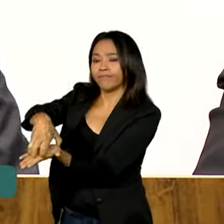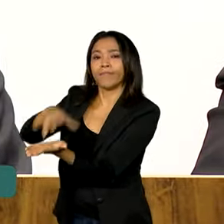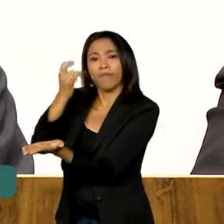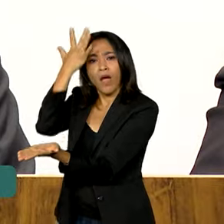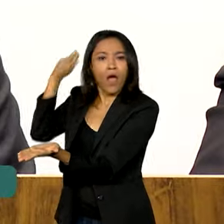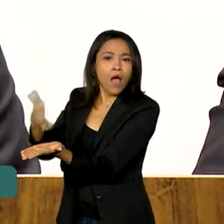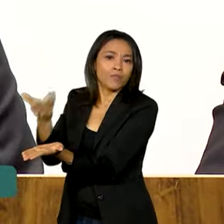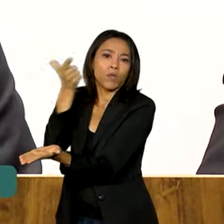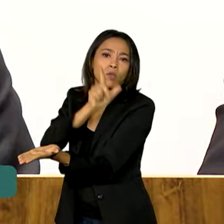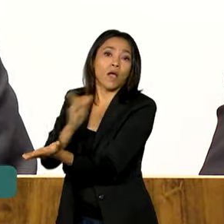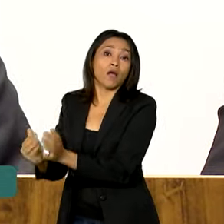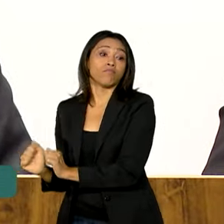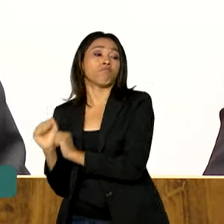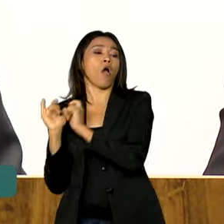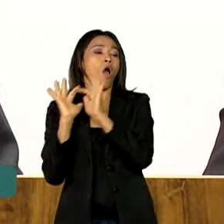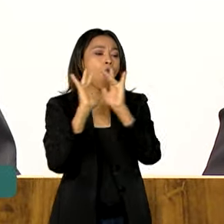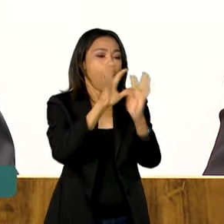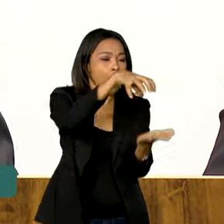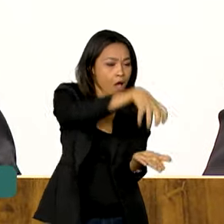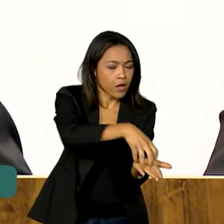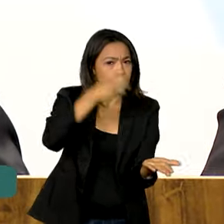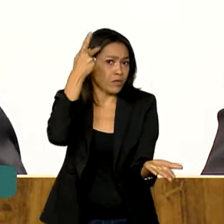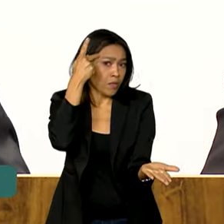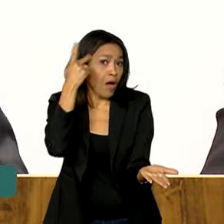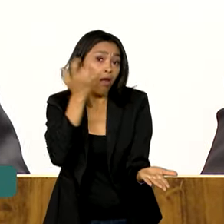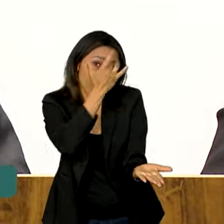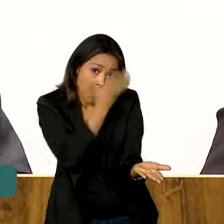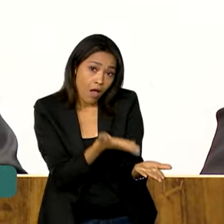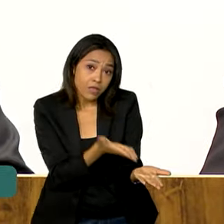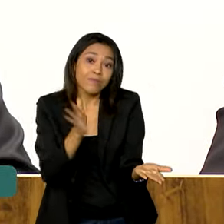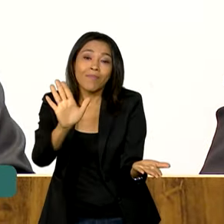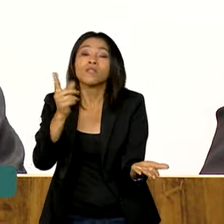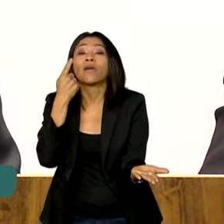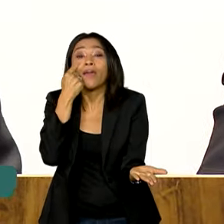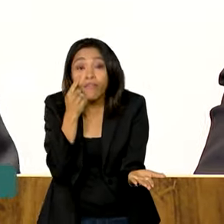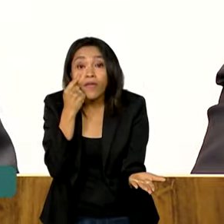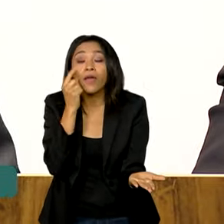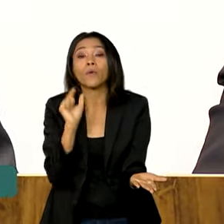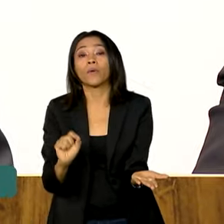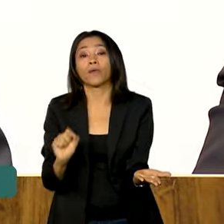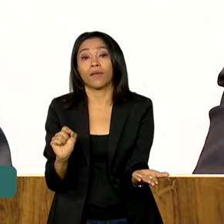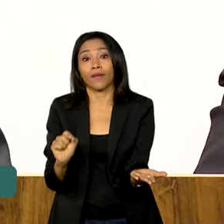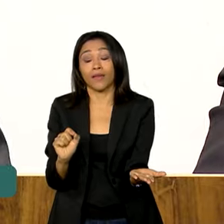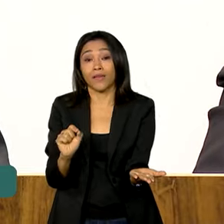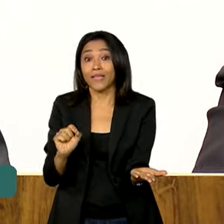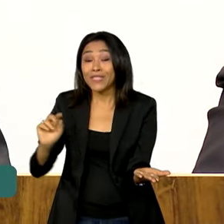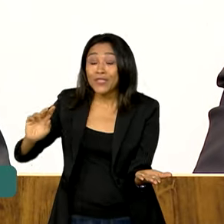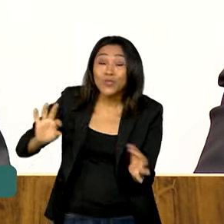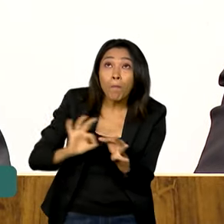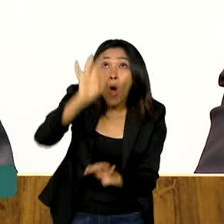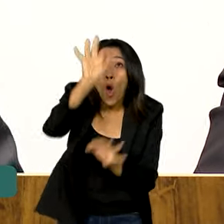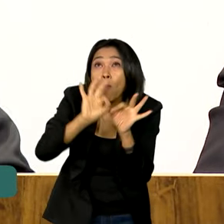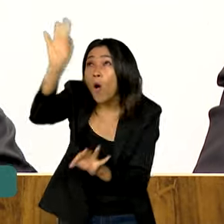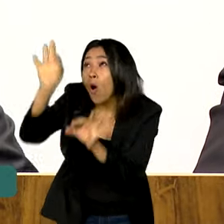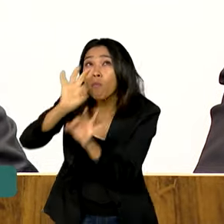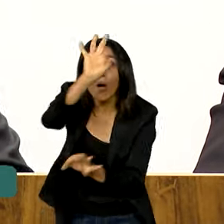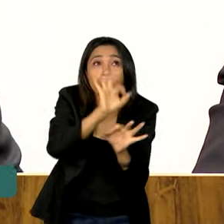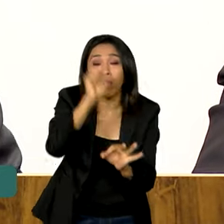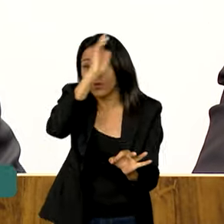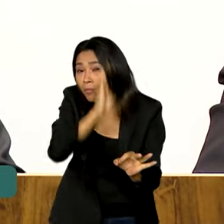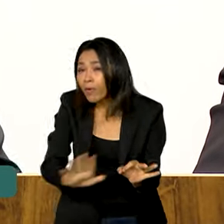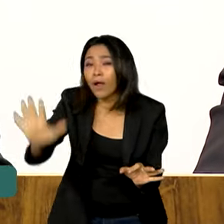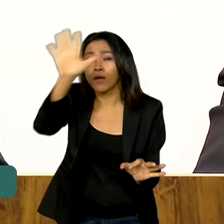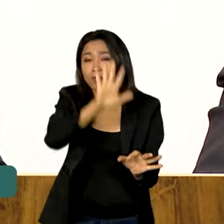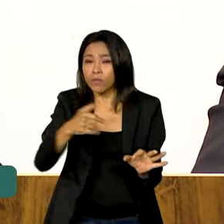fácil se dirigirem a uma agência do INSS em São Paulo, mas eu quero ver mesmo é atingir os rincões desse país. E eu acho